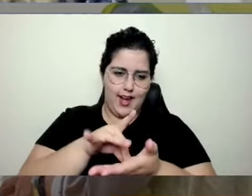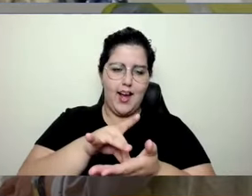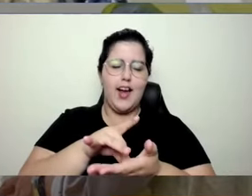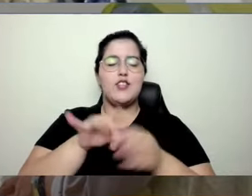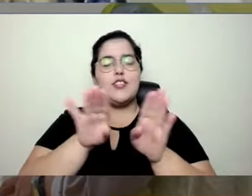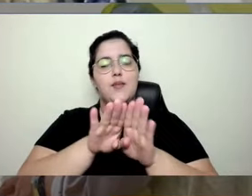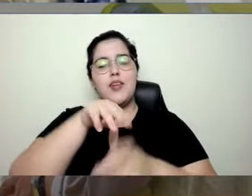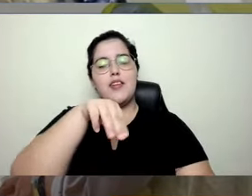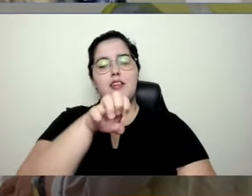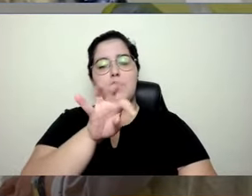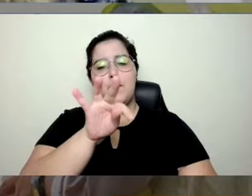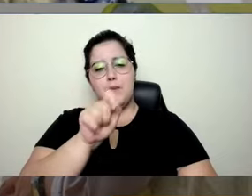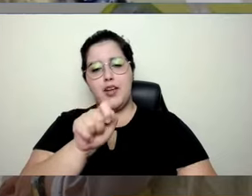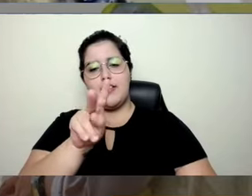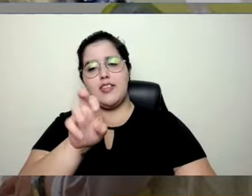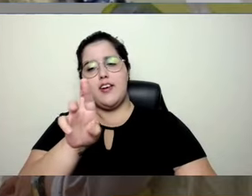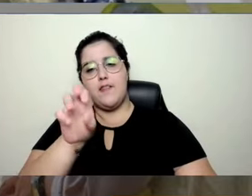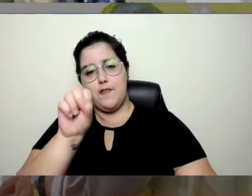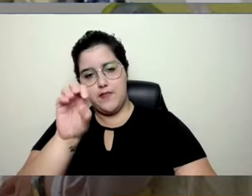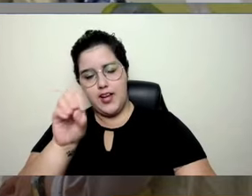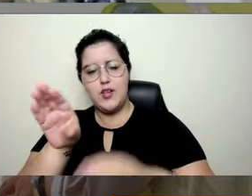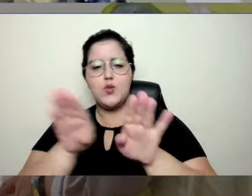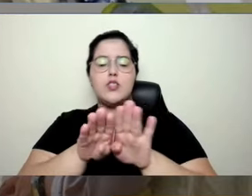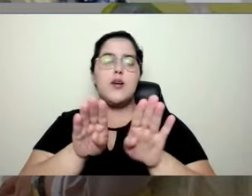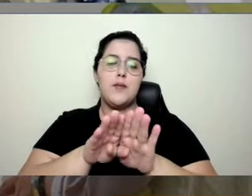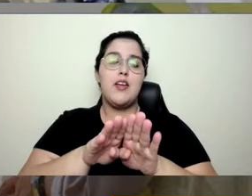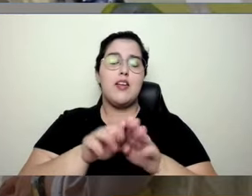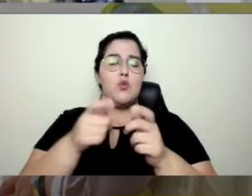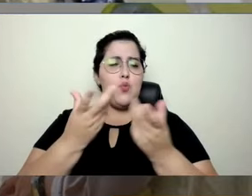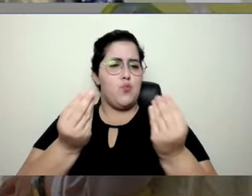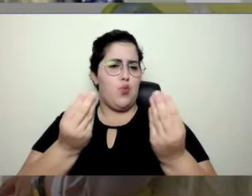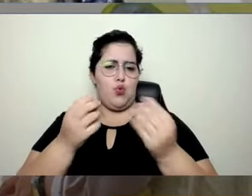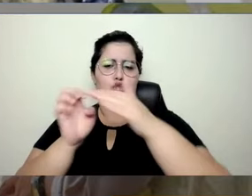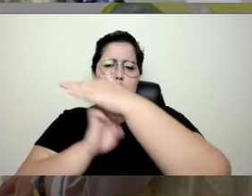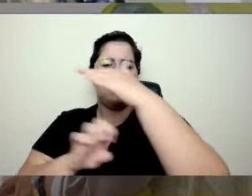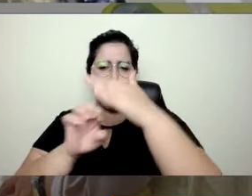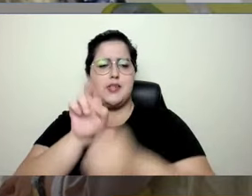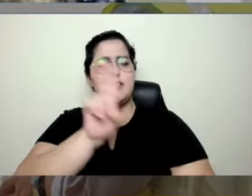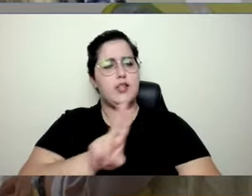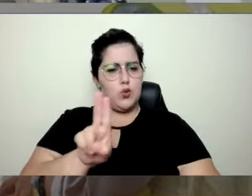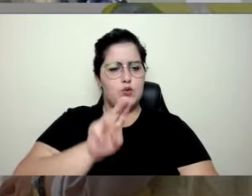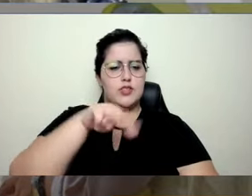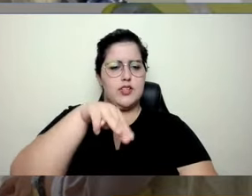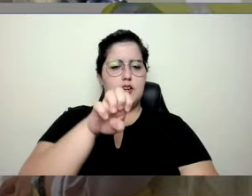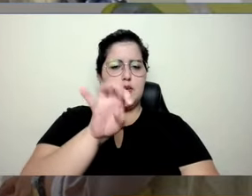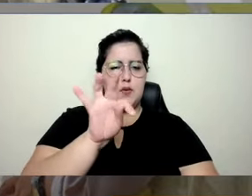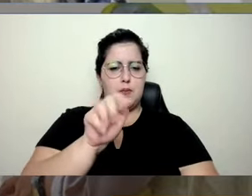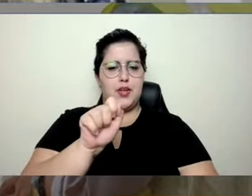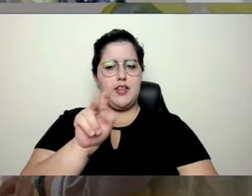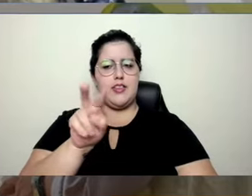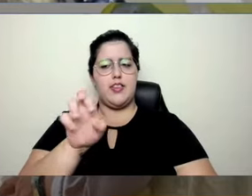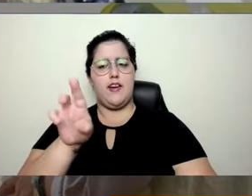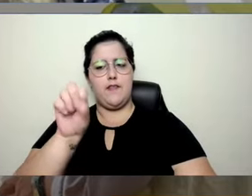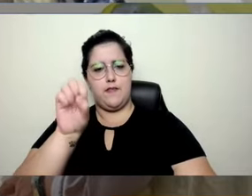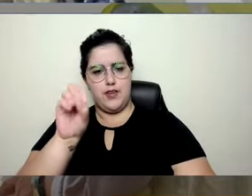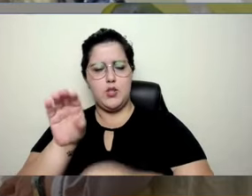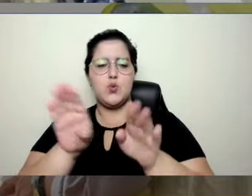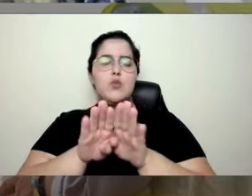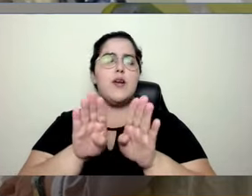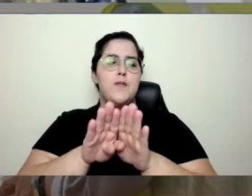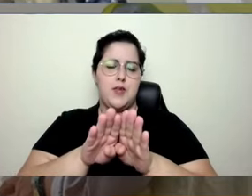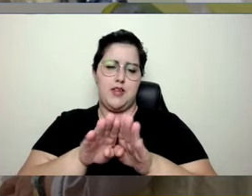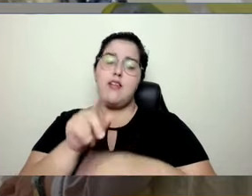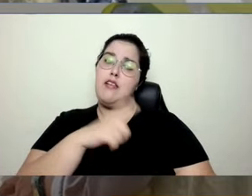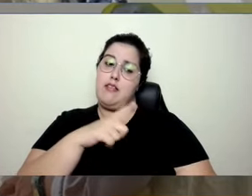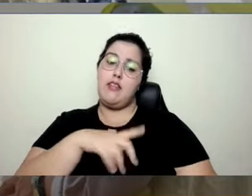metaverso, várias empresas já estão utilizando metaverso, e inclusive algumas já aplicadas à